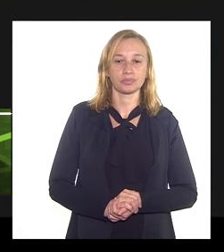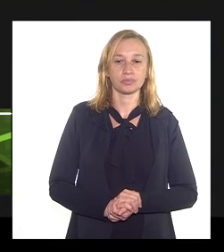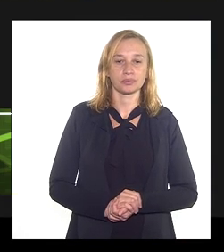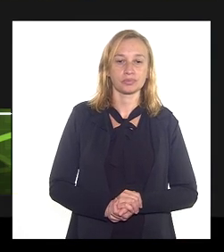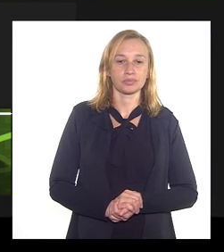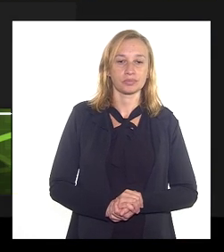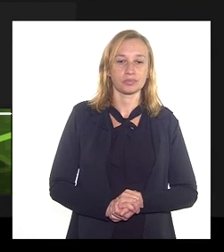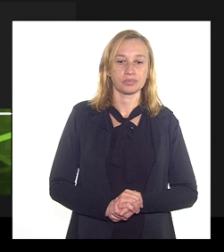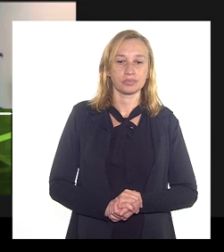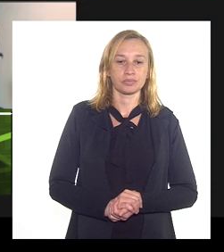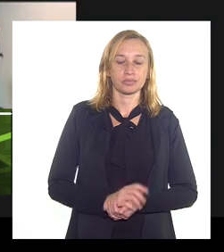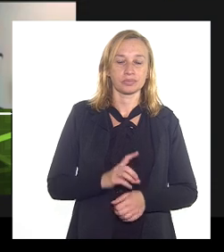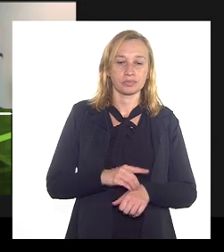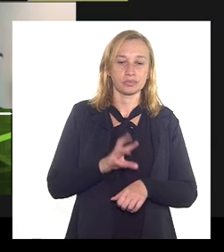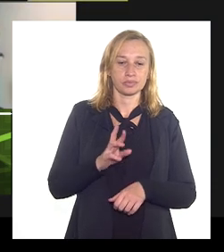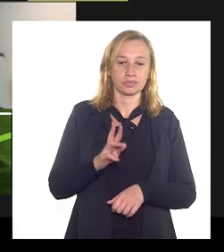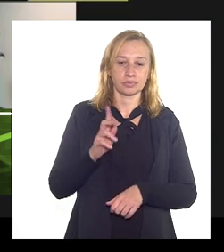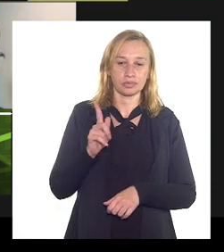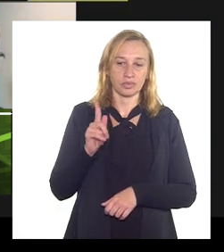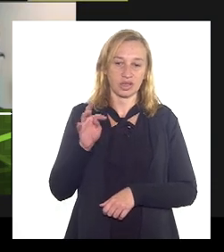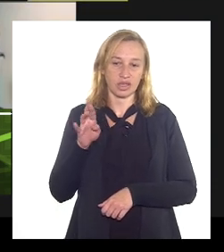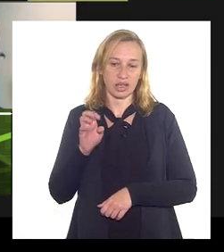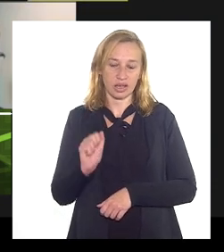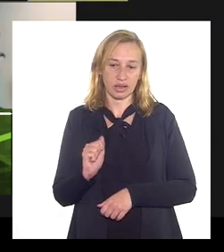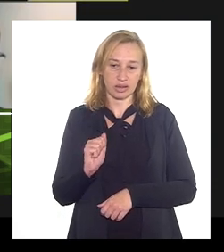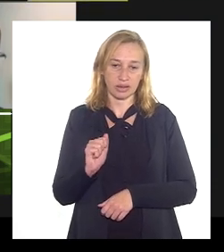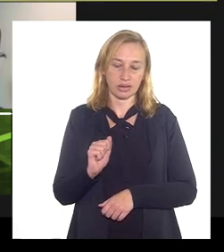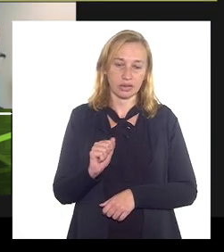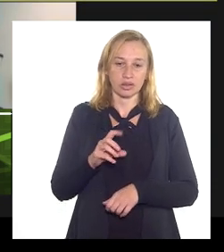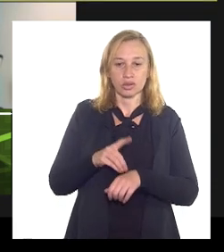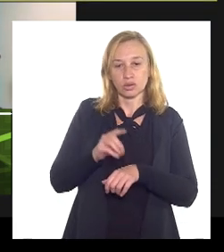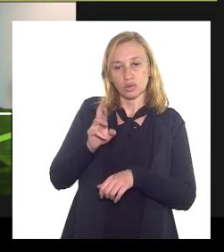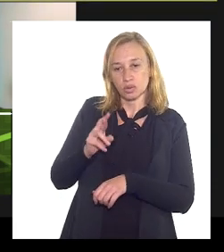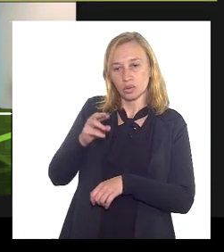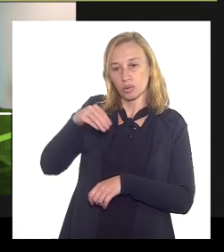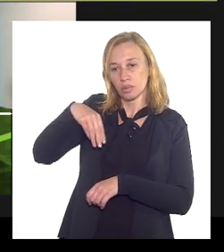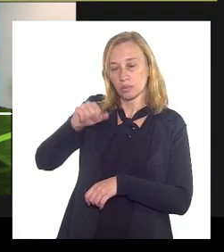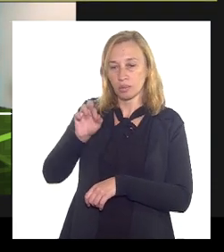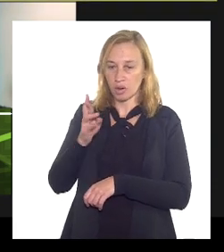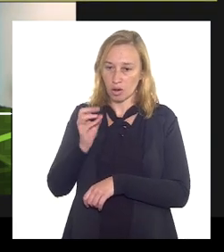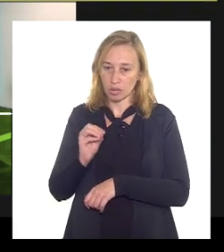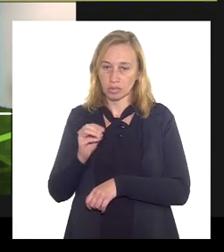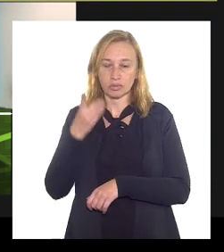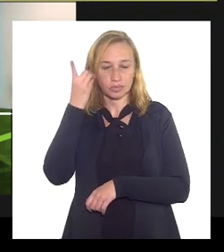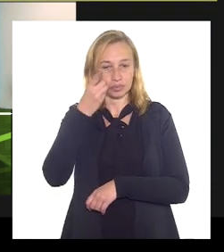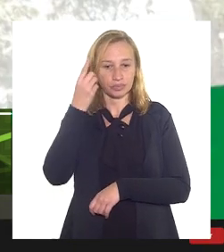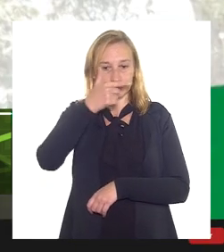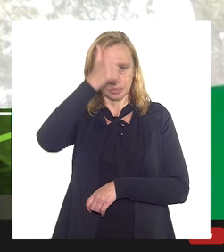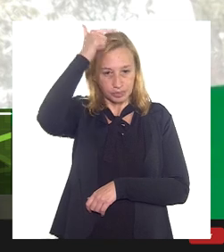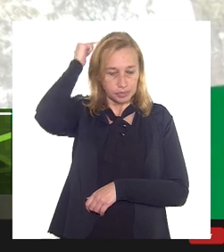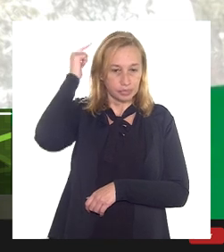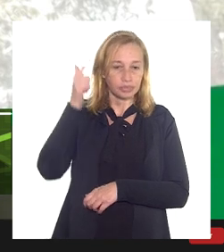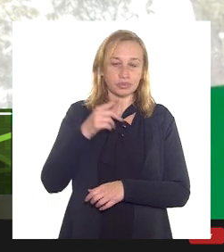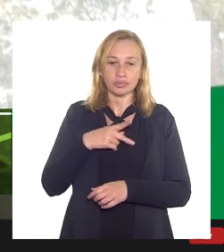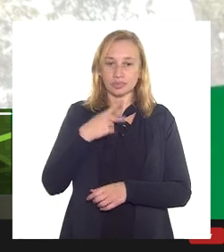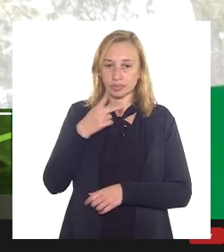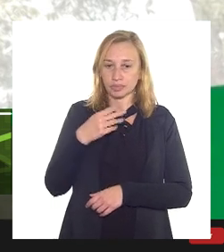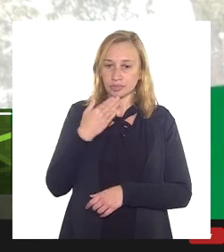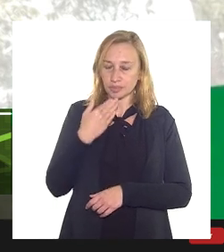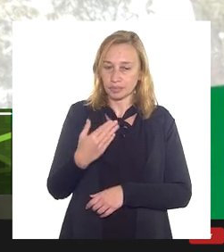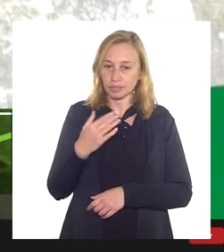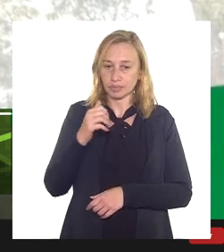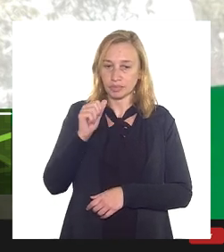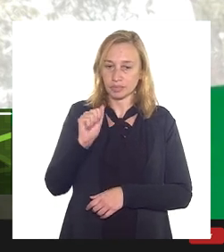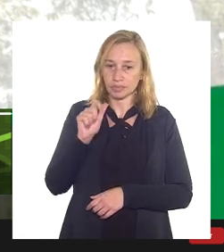doutor Gadelha Oi doutor Mauro Osório deputado Luiz Paulo eu passo a palavra ao